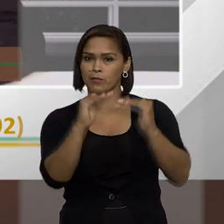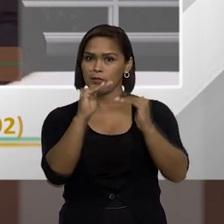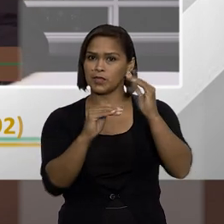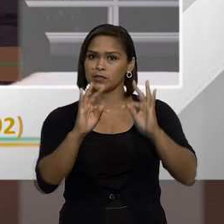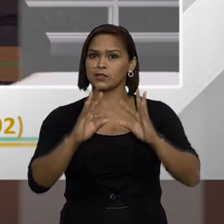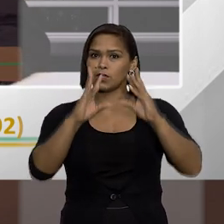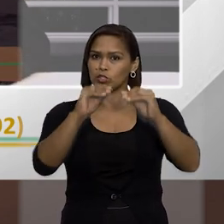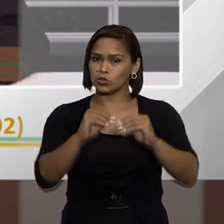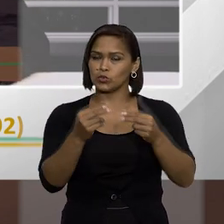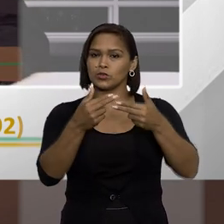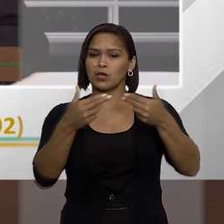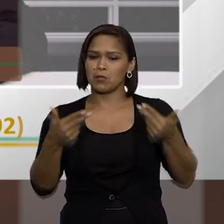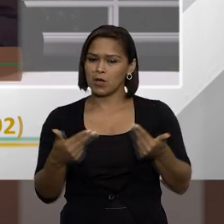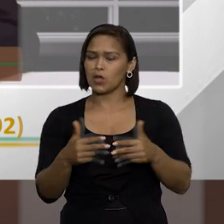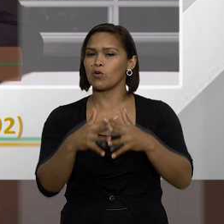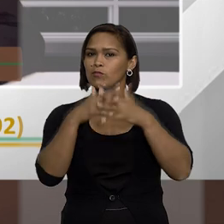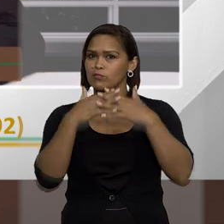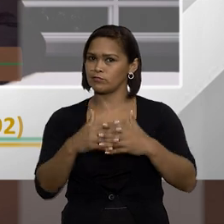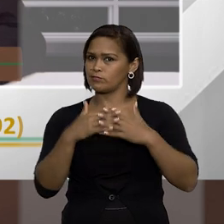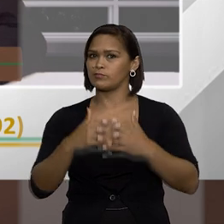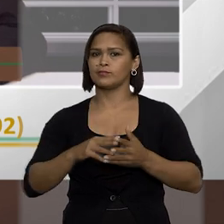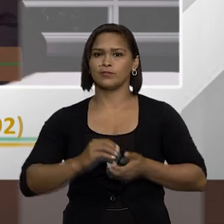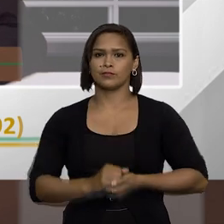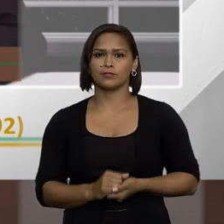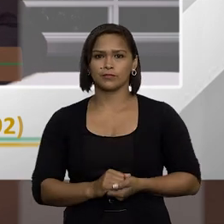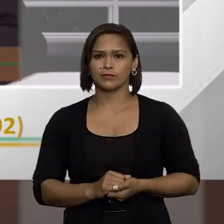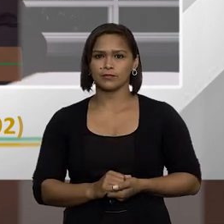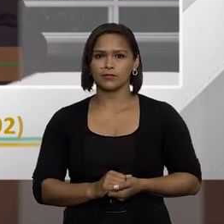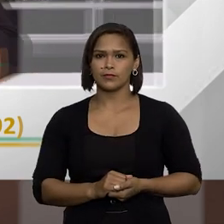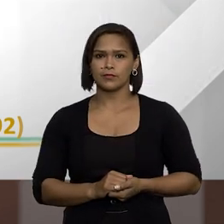balancear e tudo isso é uma coisa bastante complicada